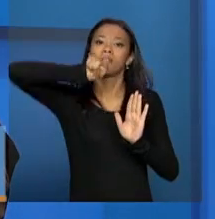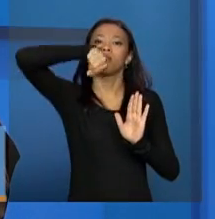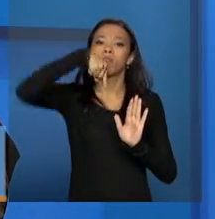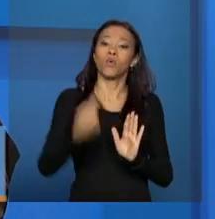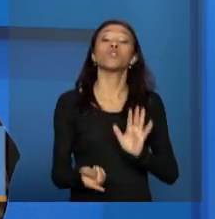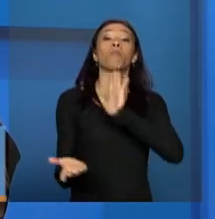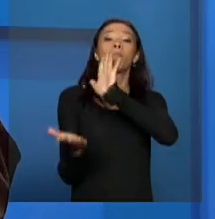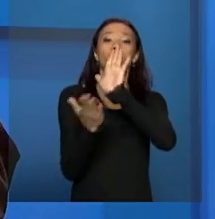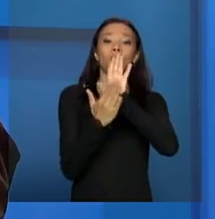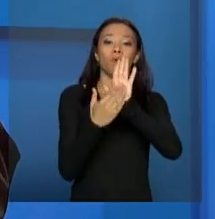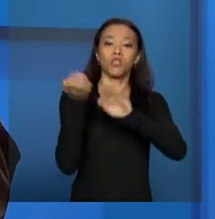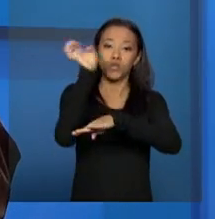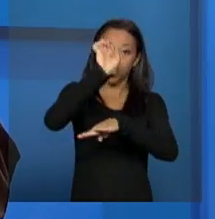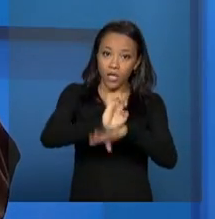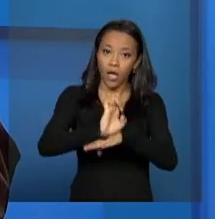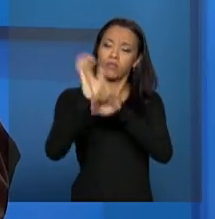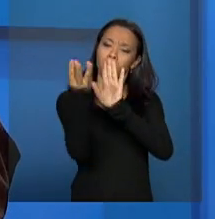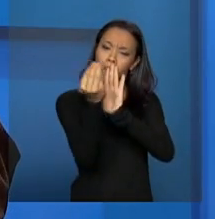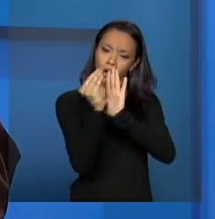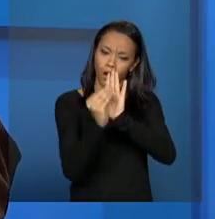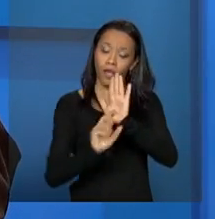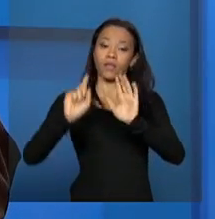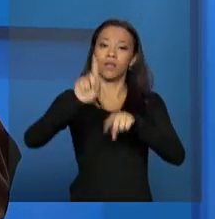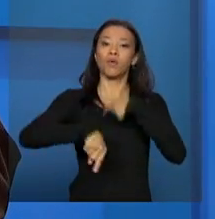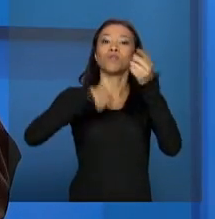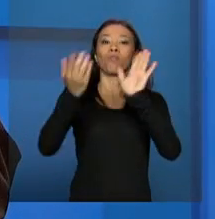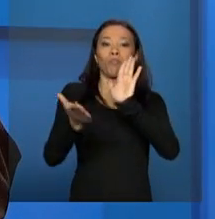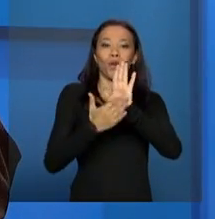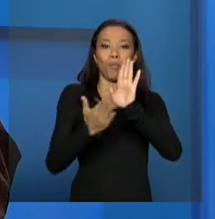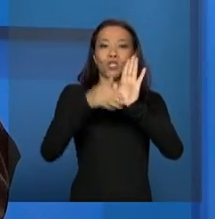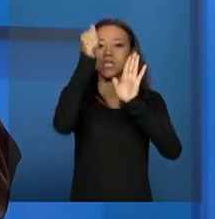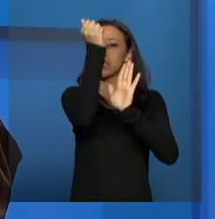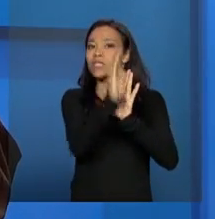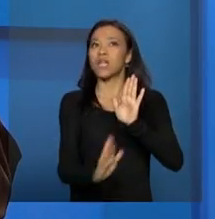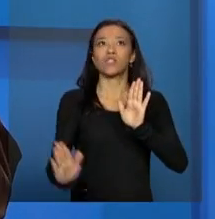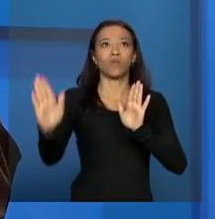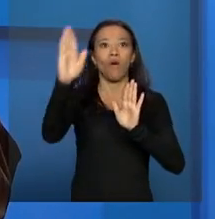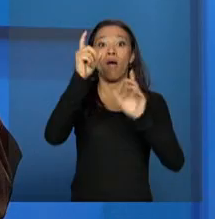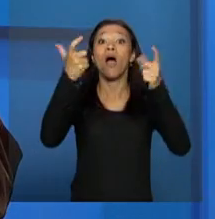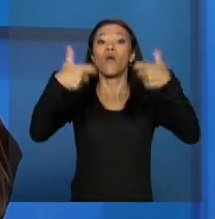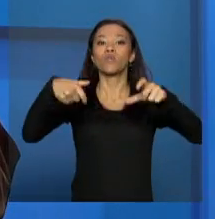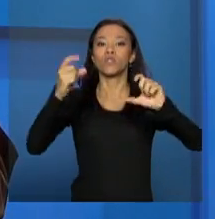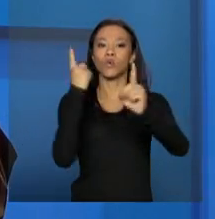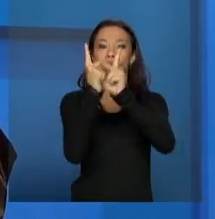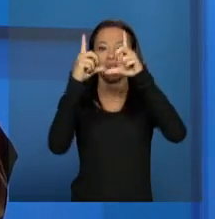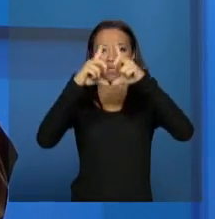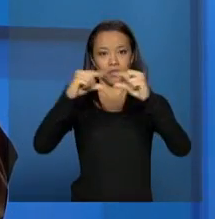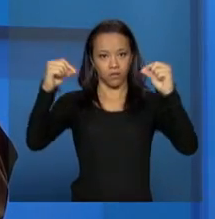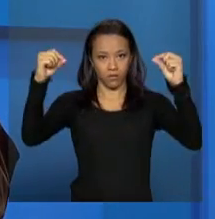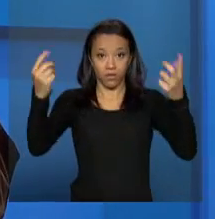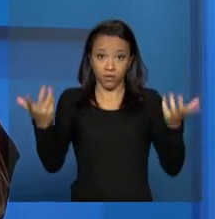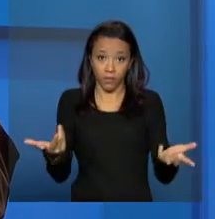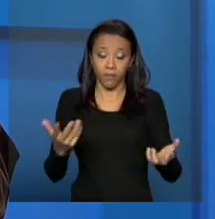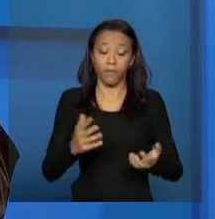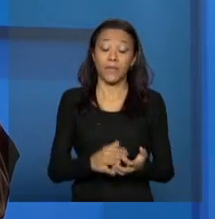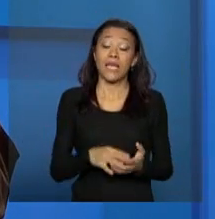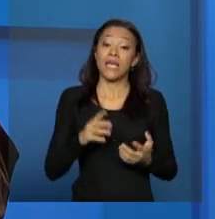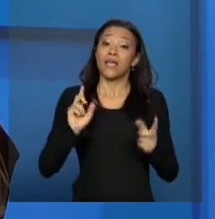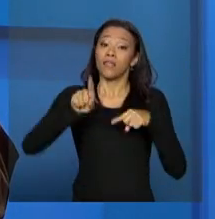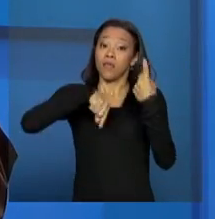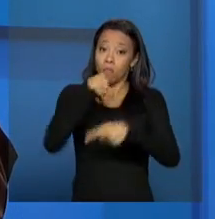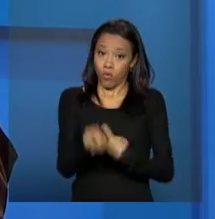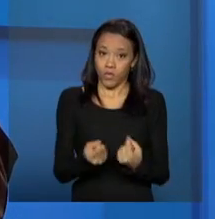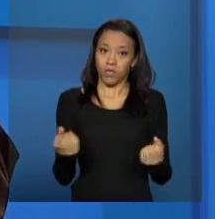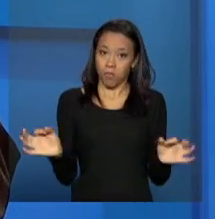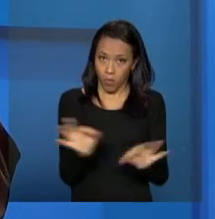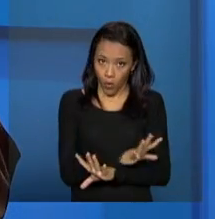Estado e até para nível nacional, né, propostas de discussão. Além disso, quer dizer, fazendo essa parte, eles elegerão